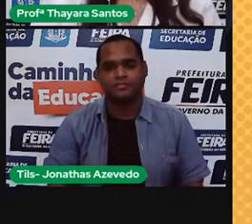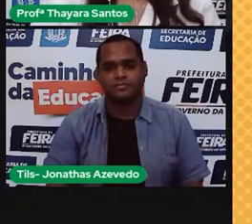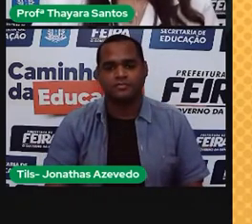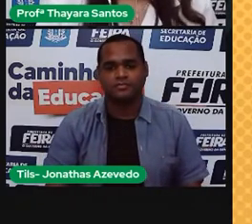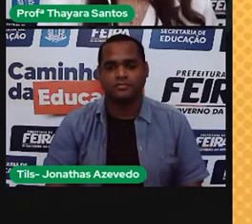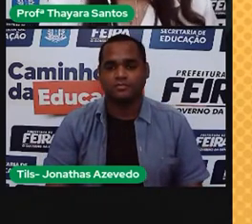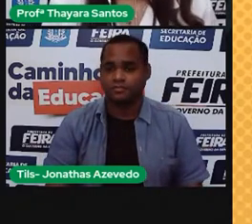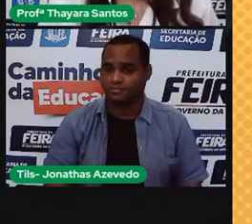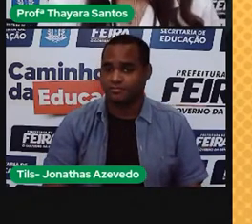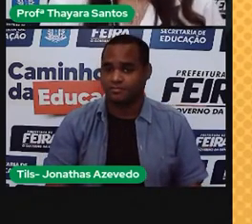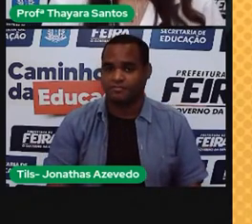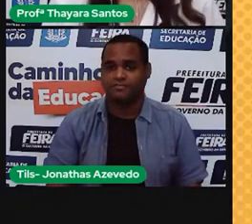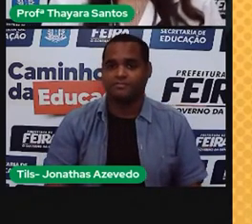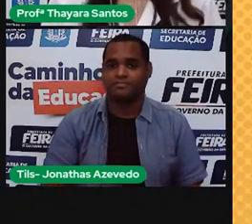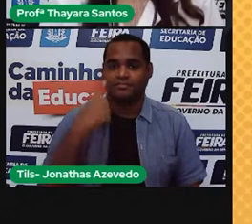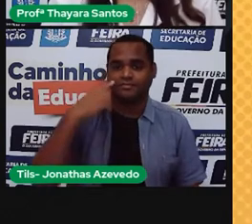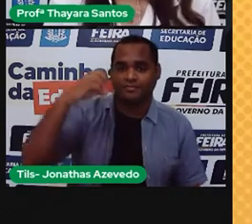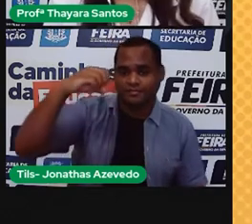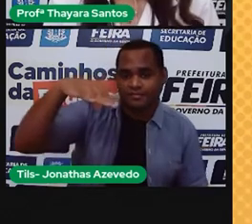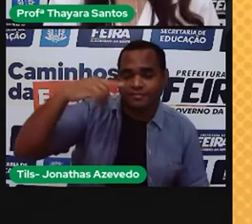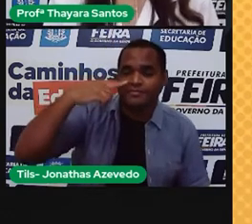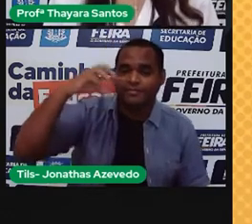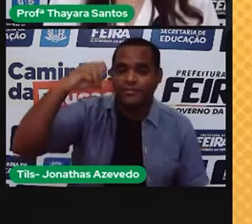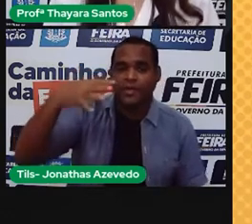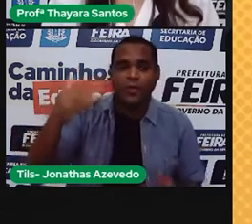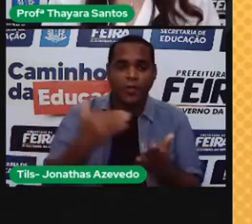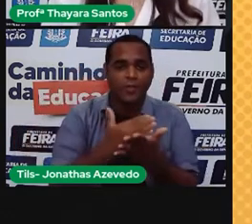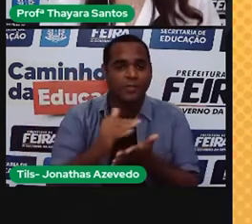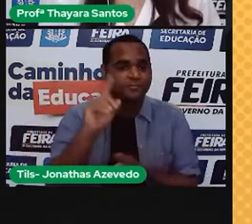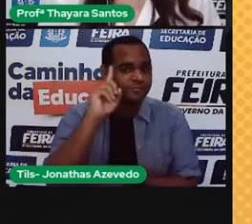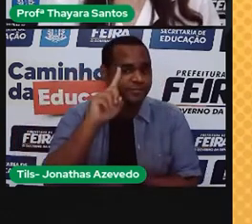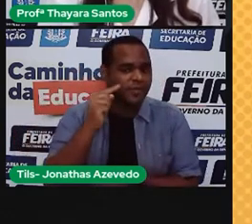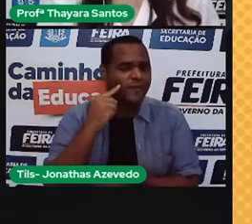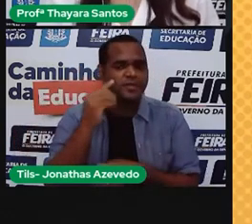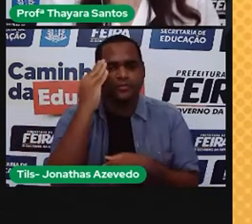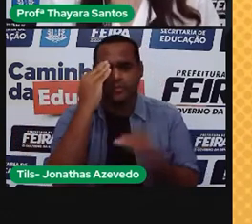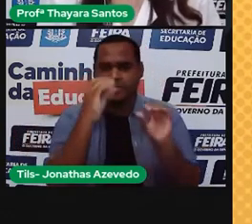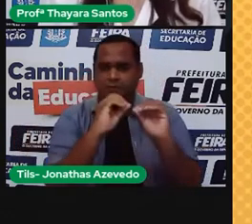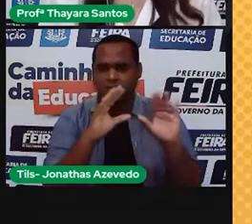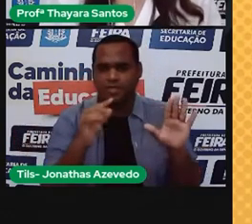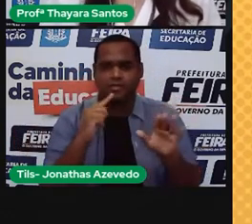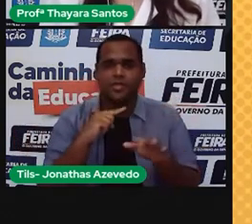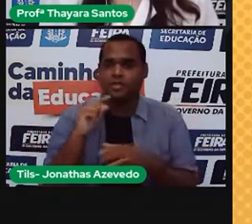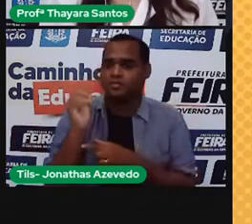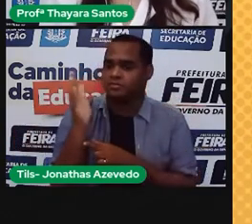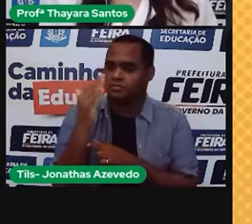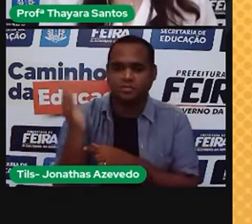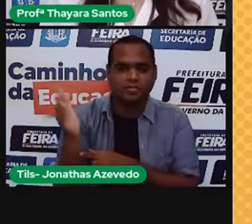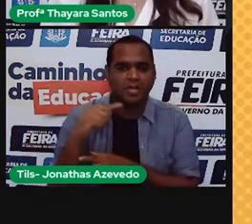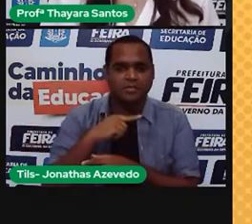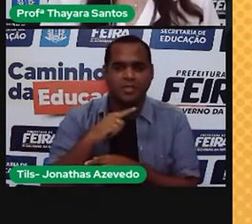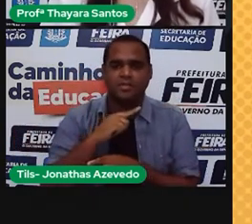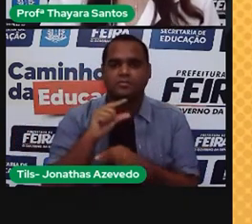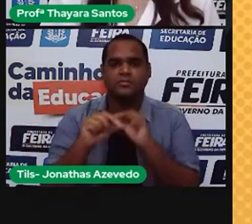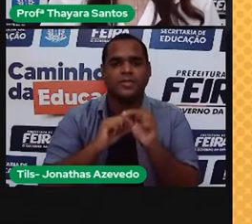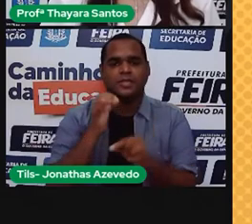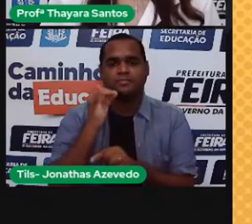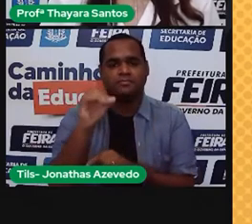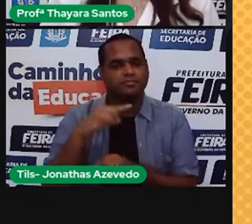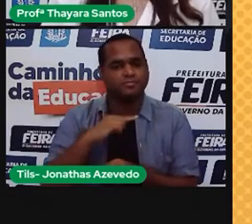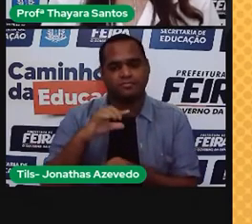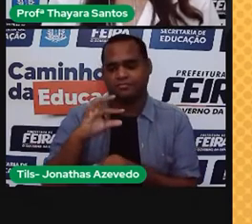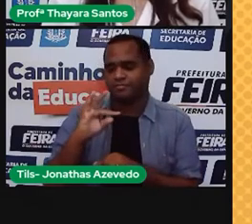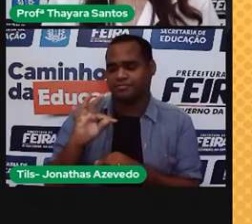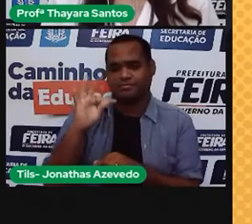Começando mais um dia, apaga a luz, acende a luz e você continua sem entender a sinalização da sua conta de energia, né? Afinal, o que são